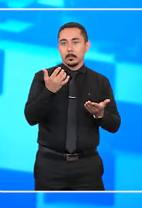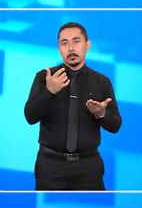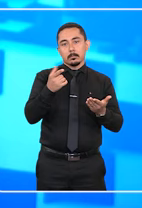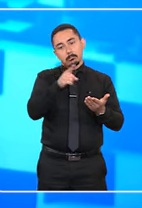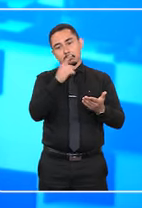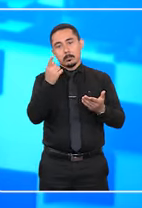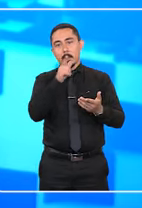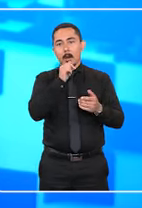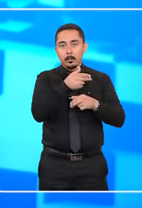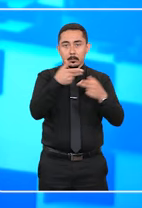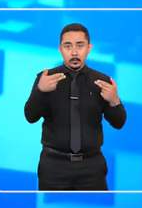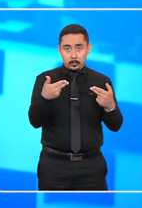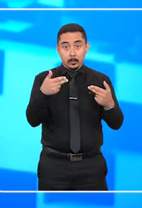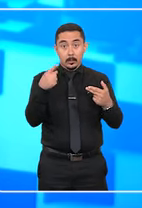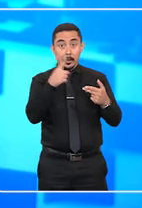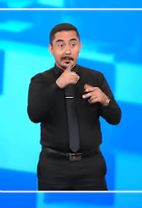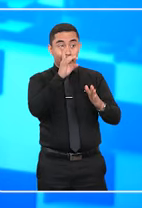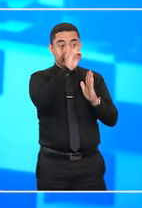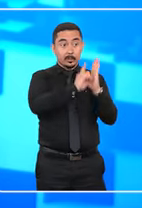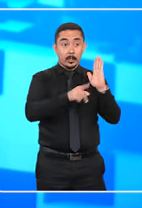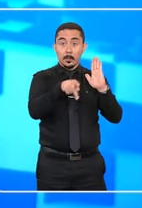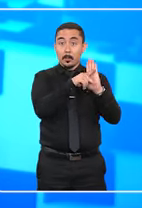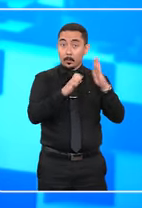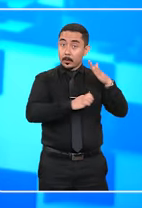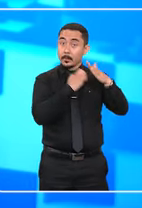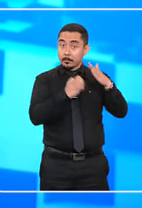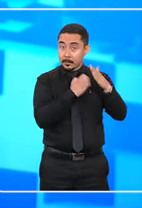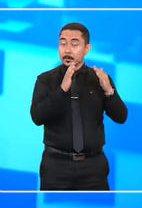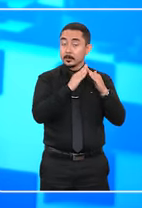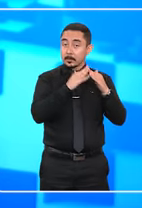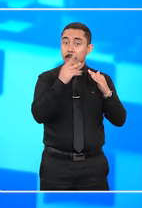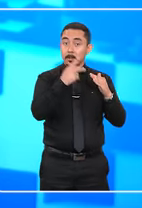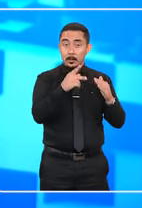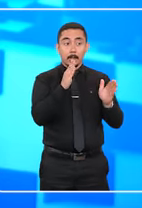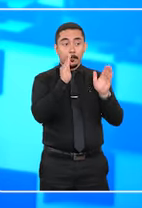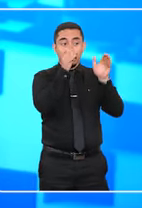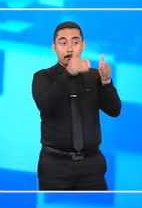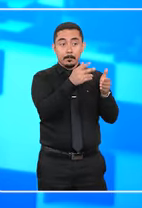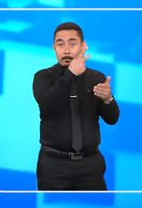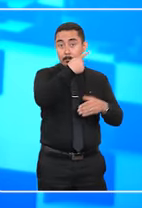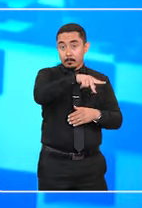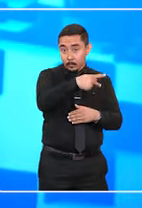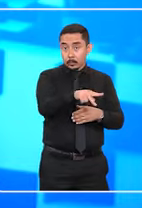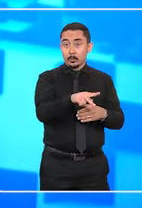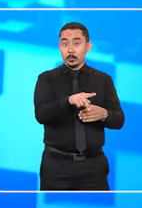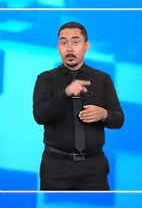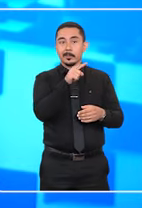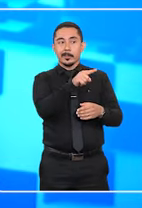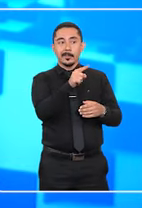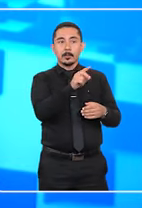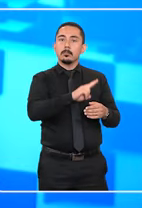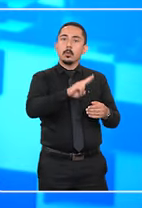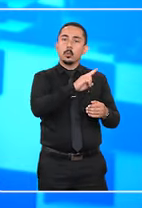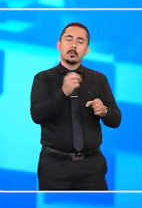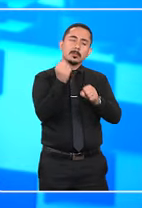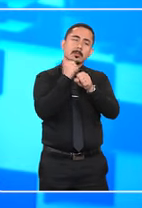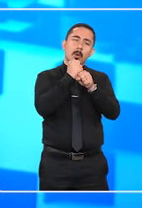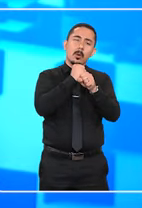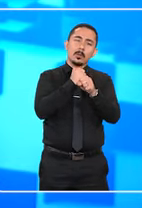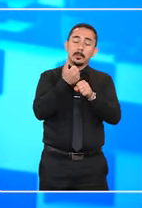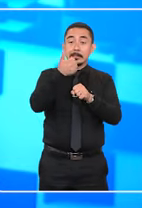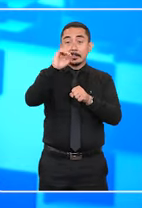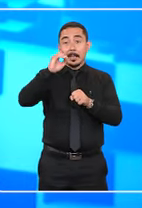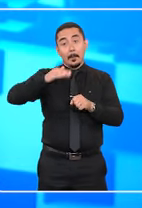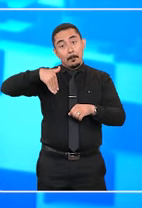manteve o direito de propriedade da empresa estatal sobre o imóvel com destinação pública que estava ocupado há